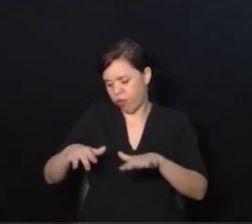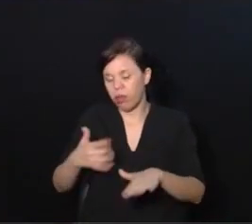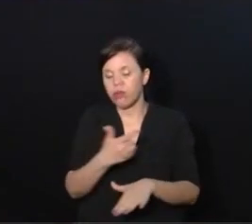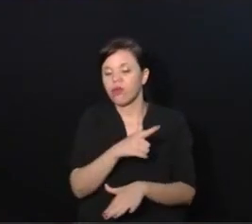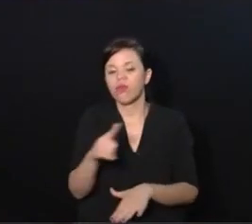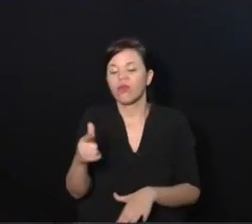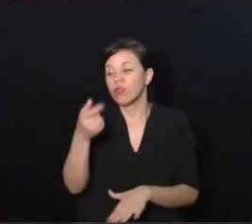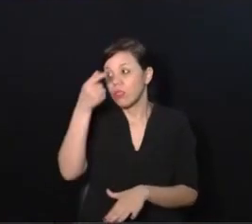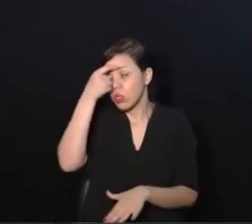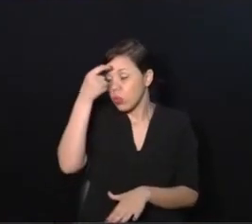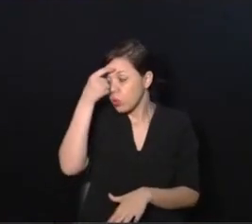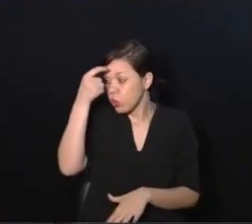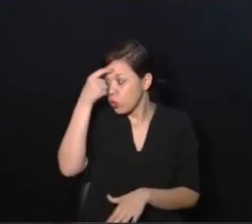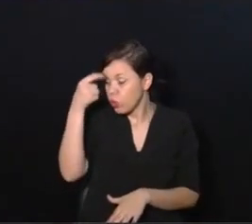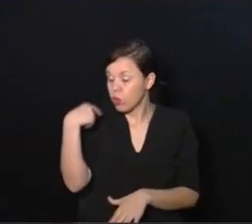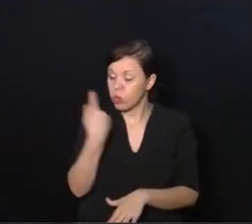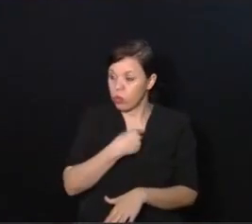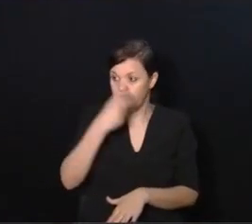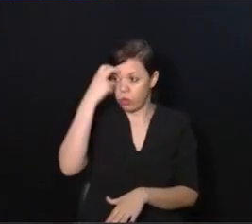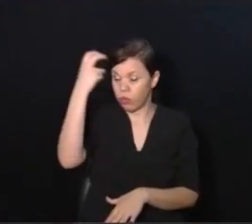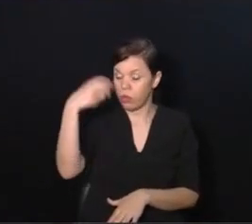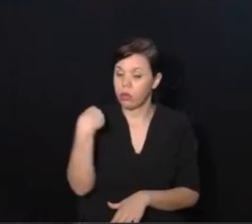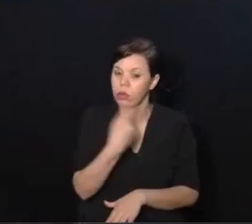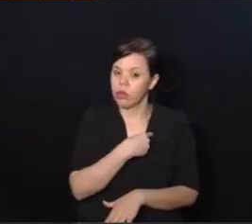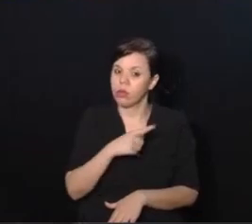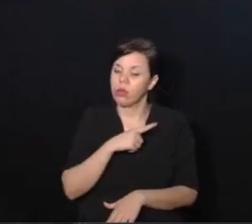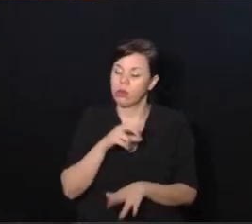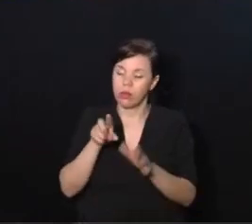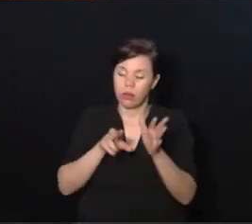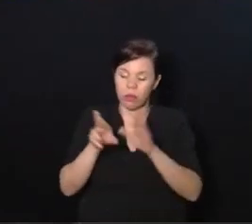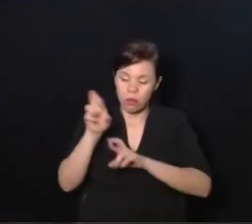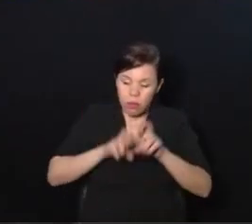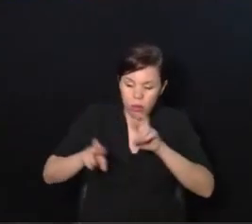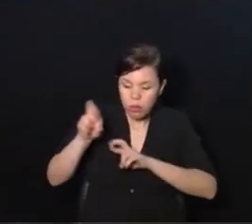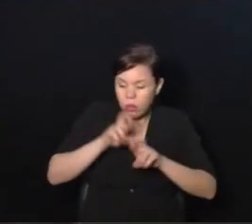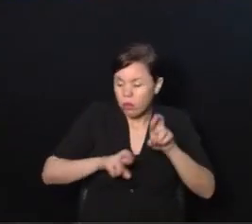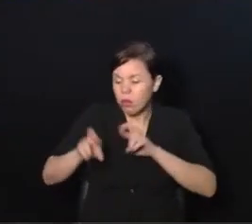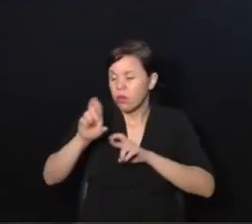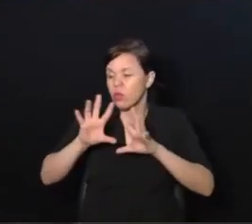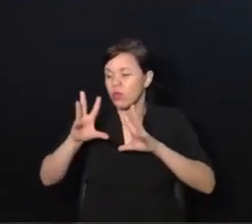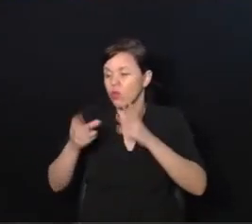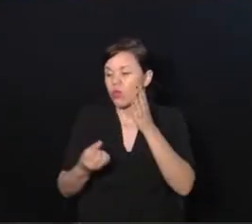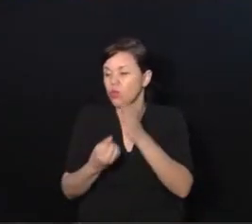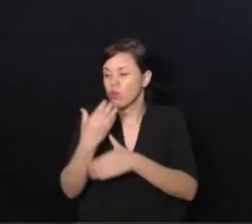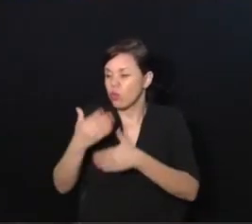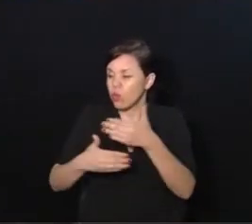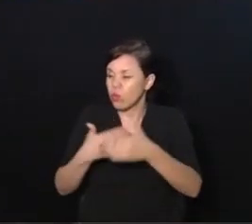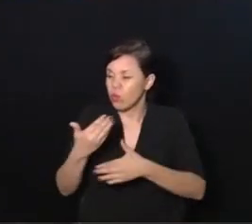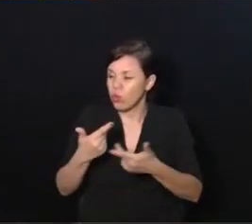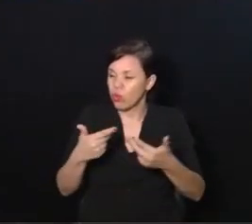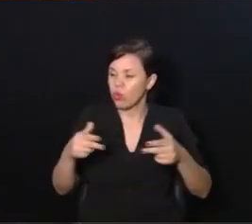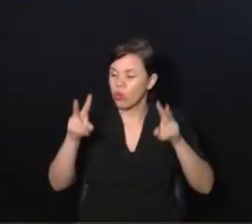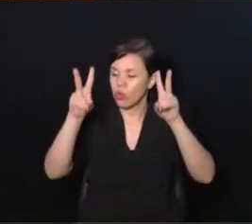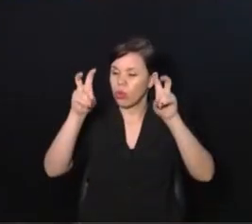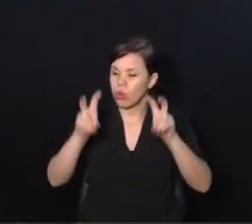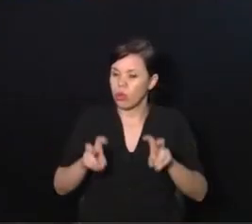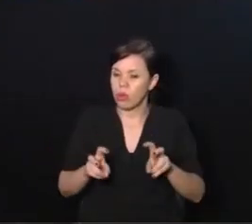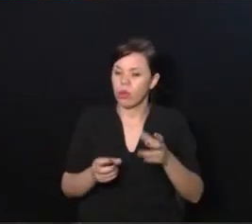esse discernimento que nós temos para fazer análise, síntese e tudo mais de determinadas